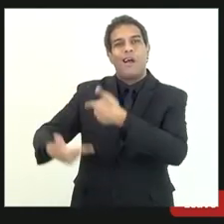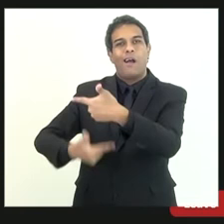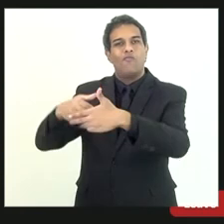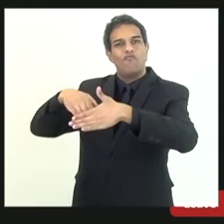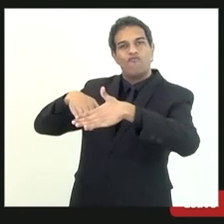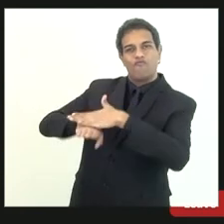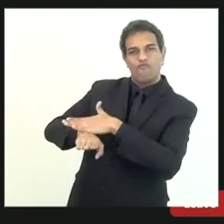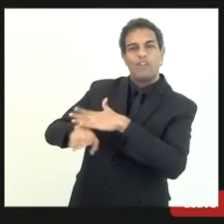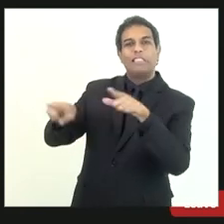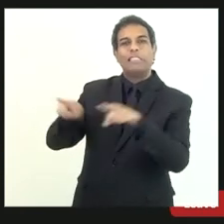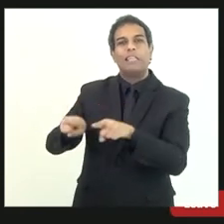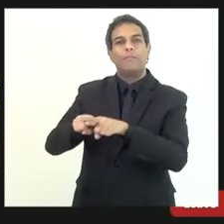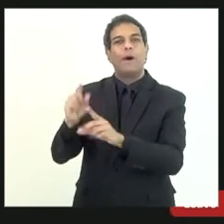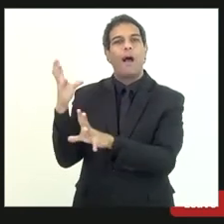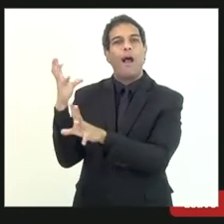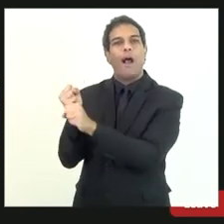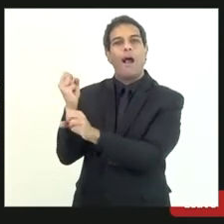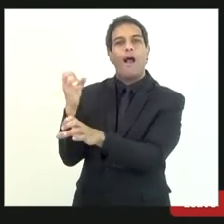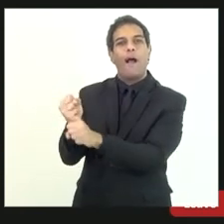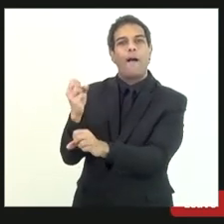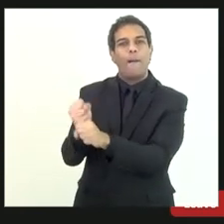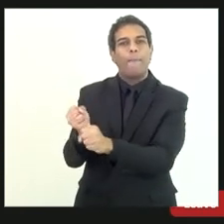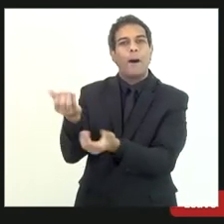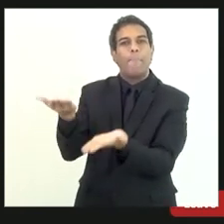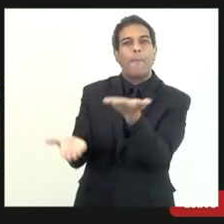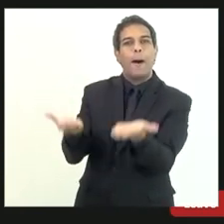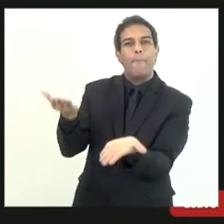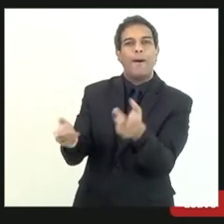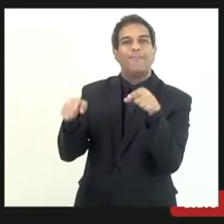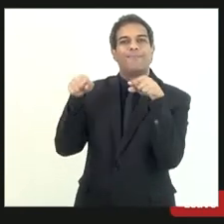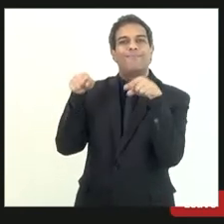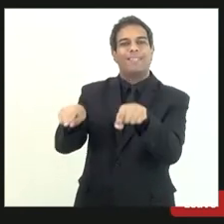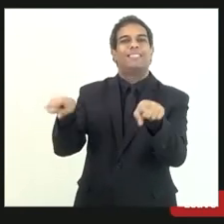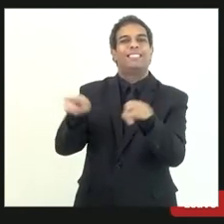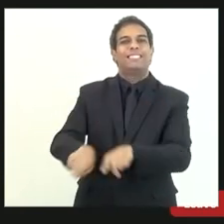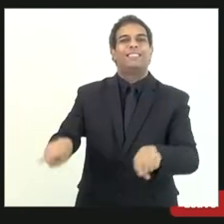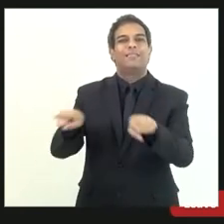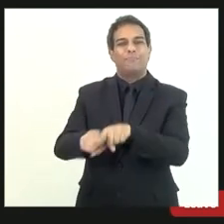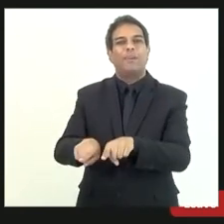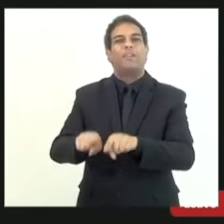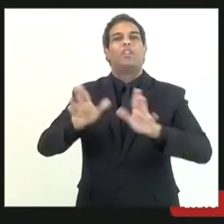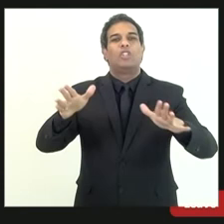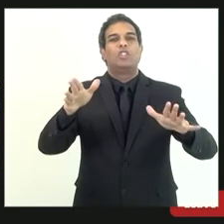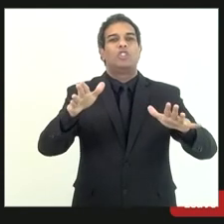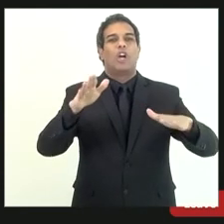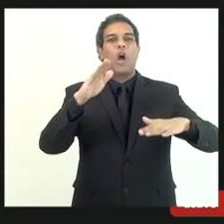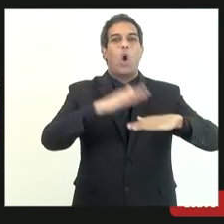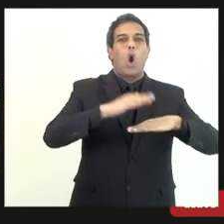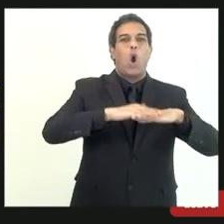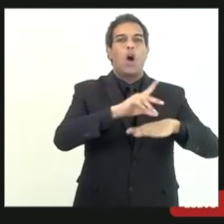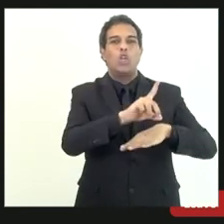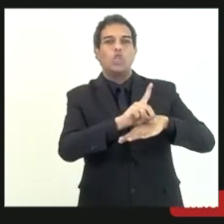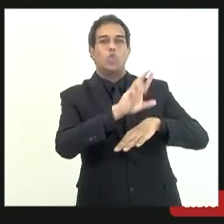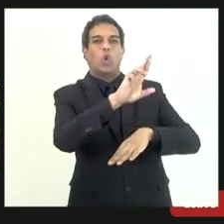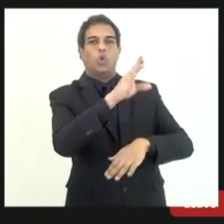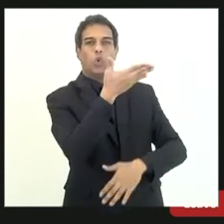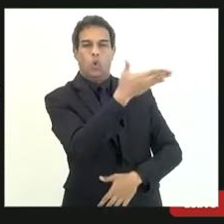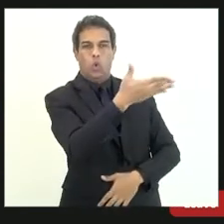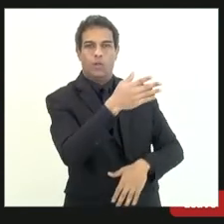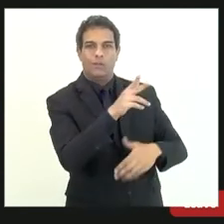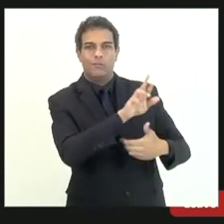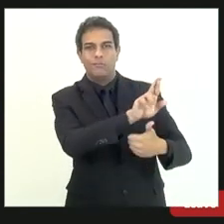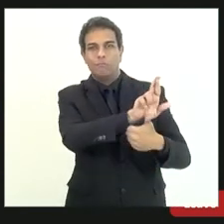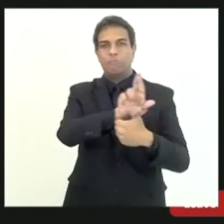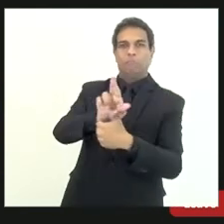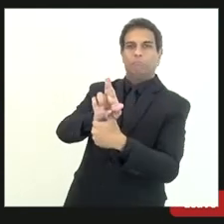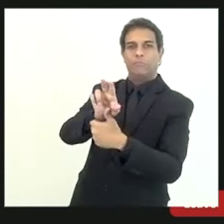de rever o peso desses critérios como bem colocou o doutor André Cire e apresentar um